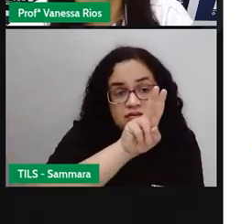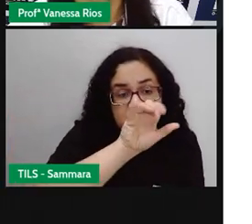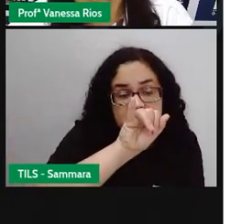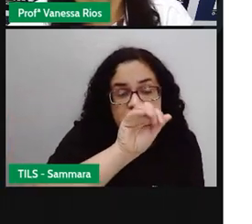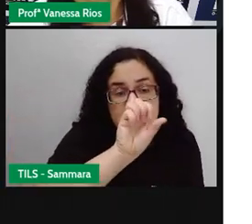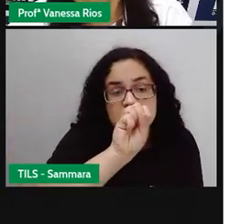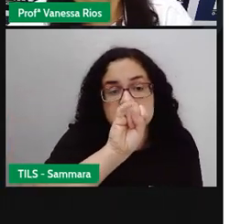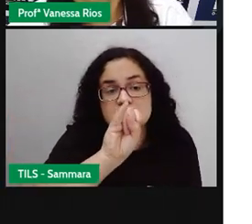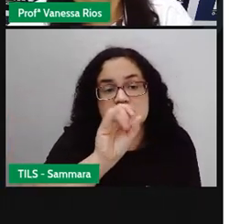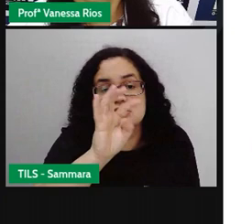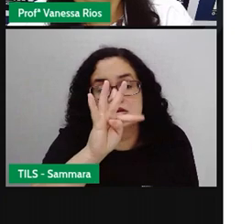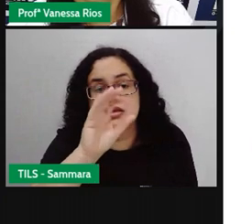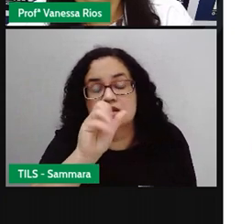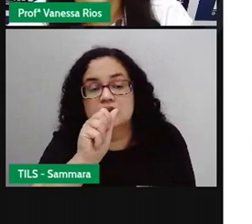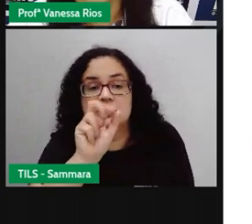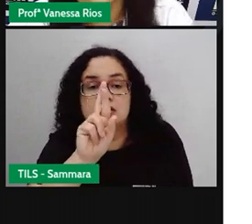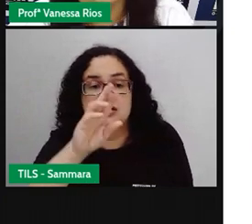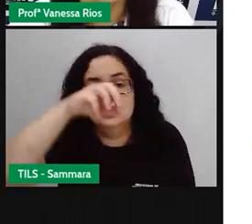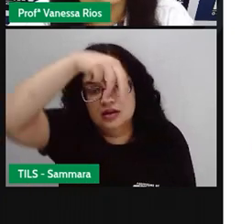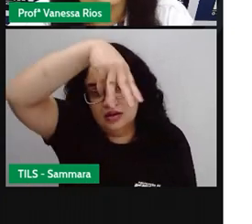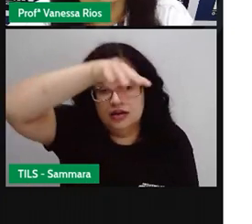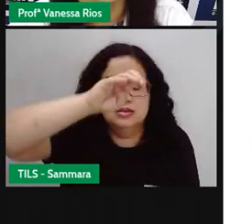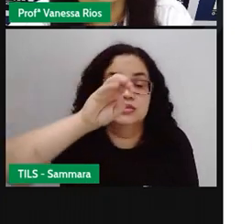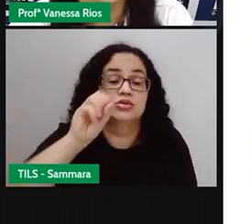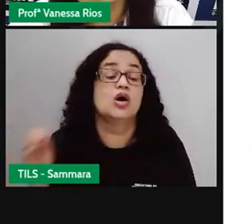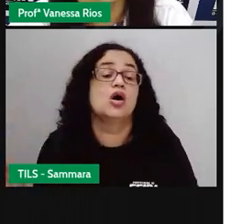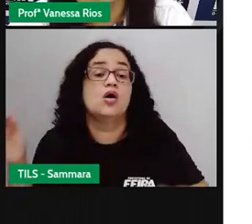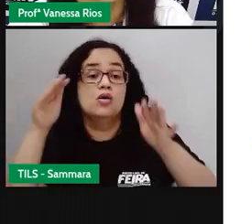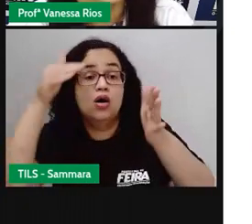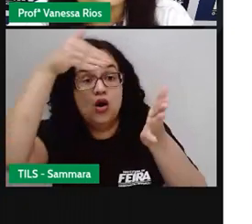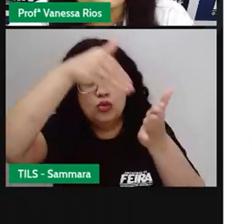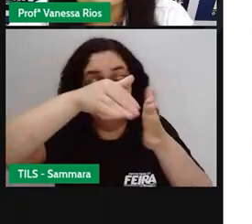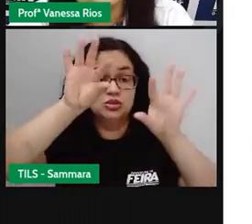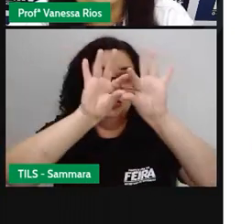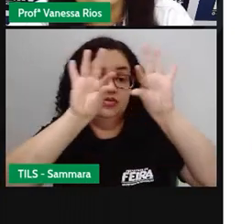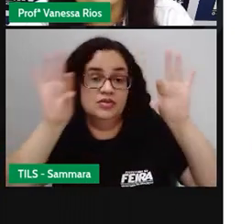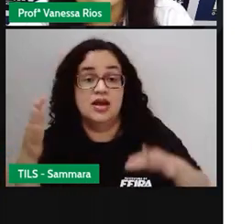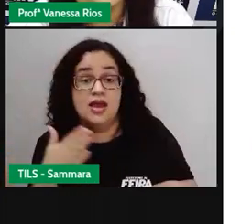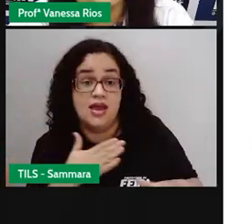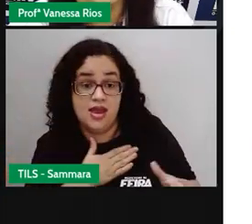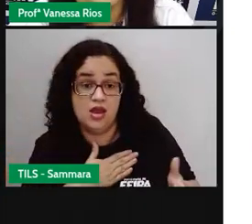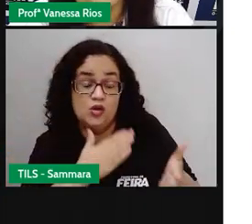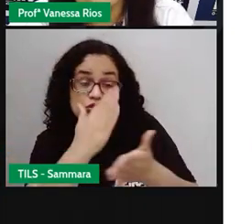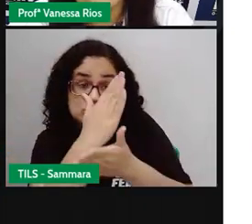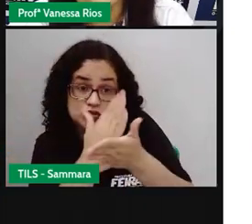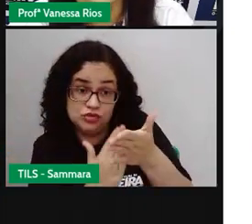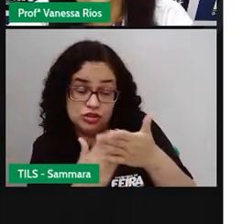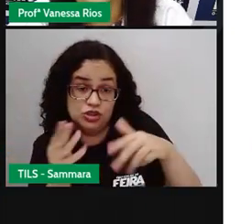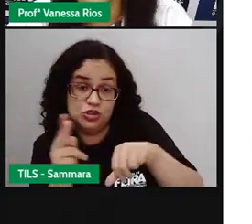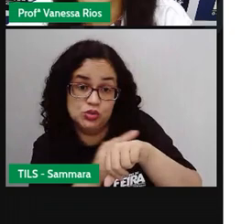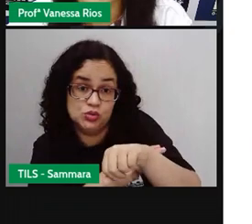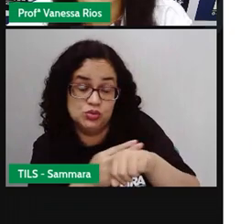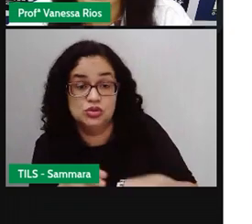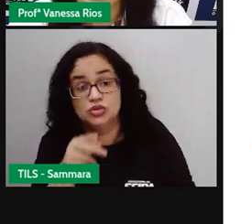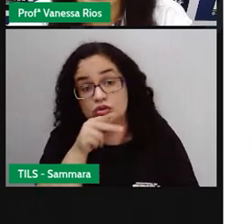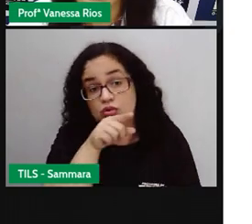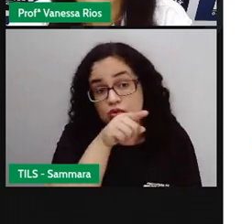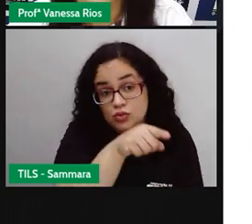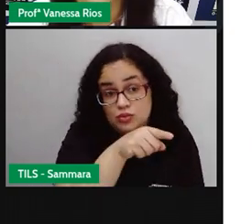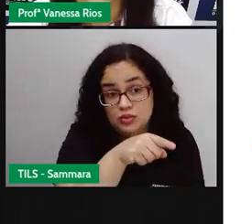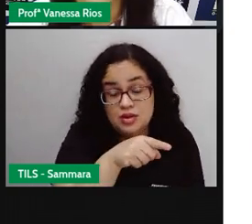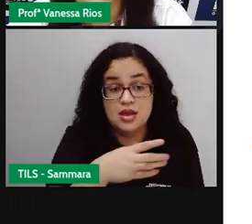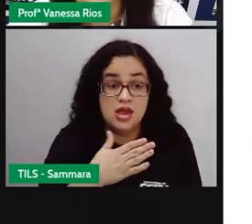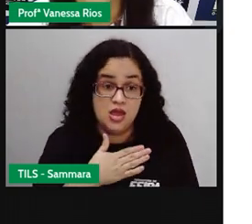visitaremos. E a última frase diz assim, eu dividi meu chocolate com ele.